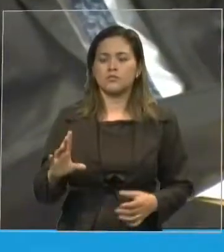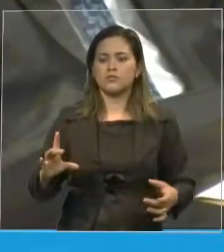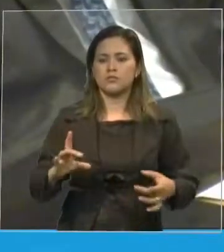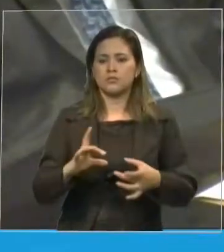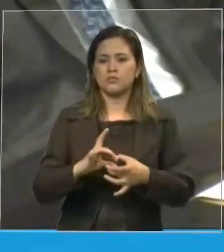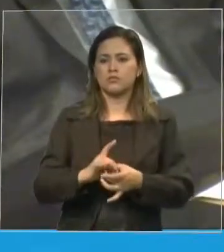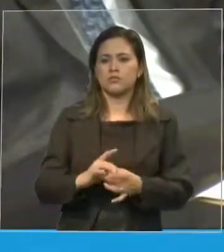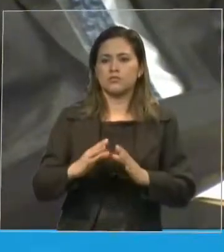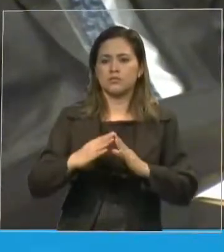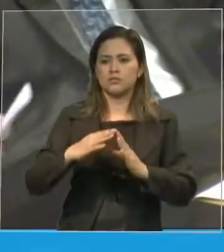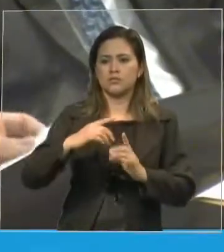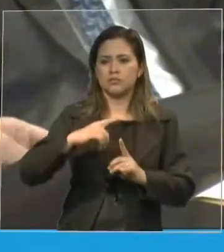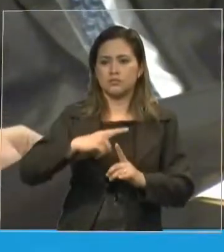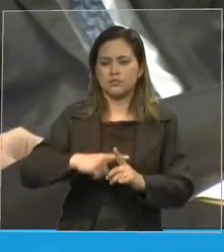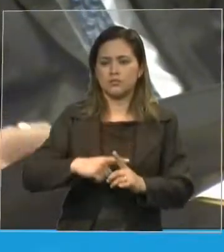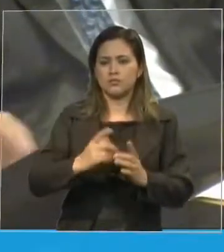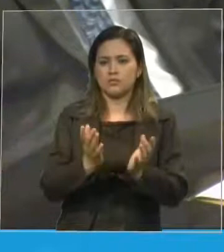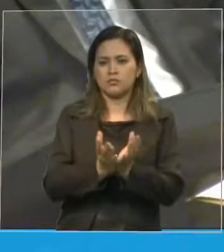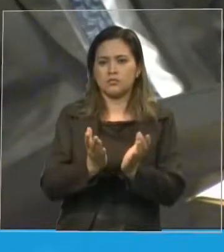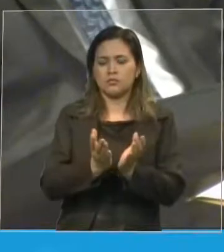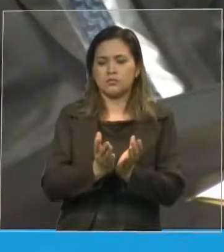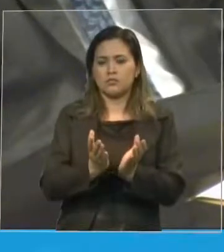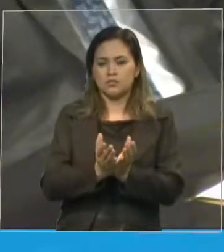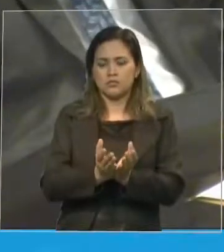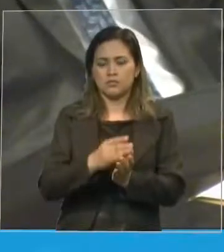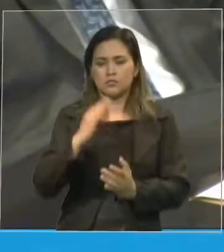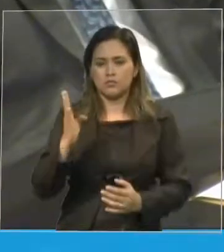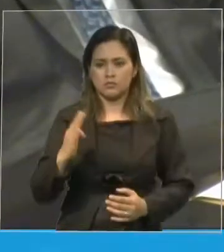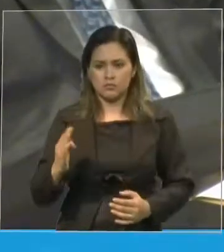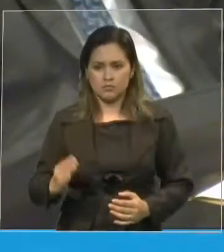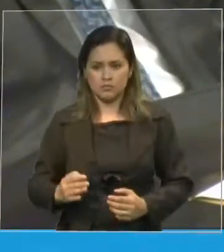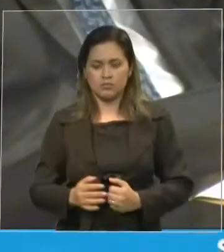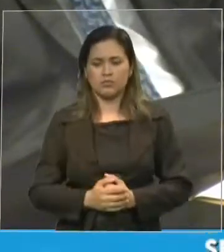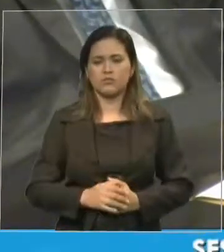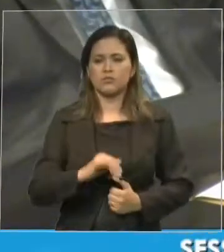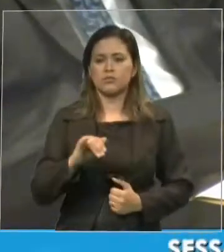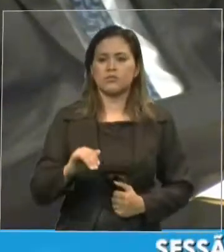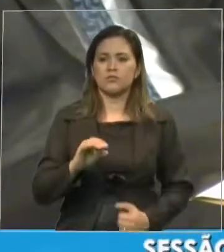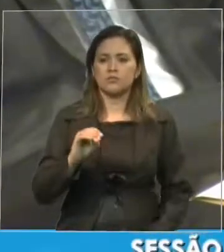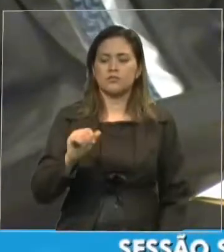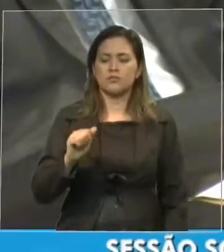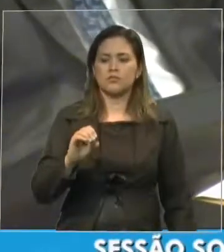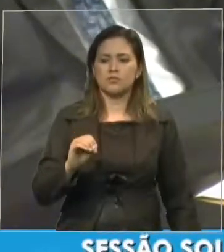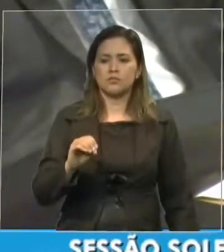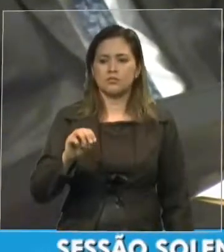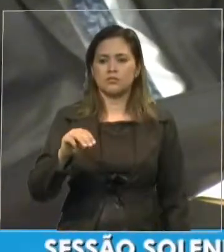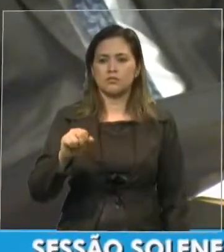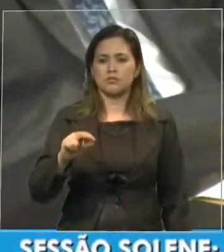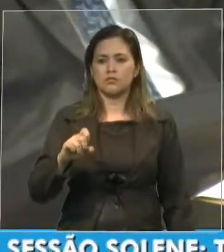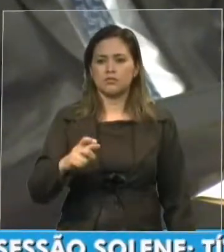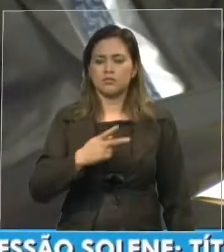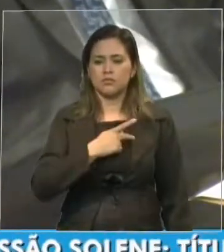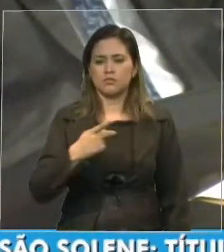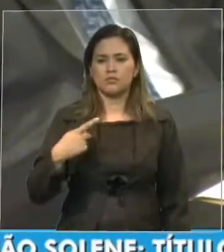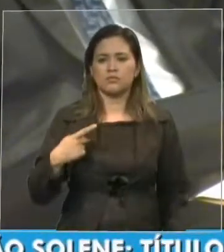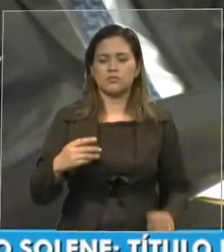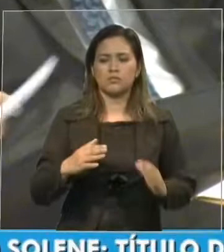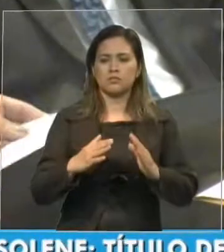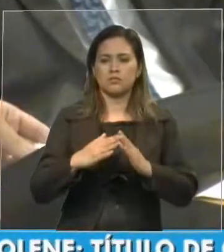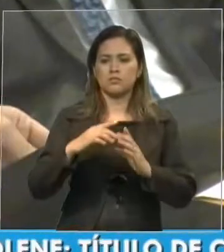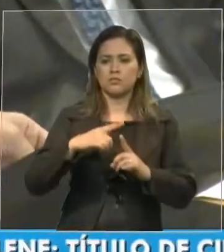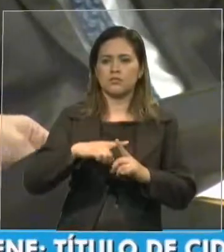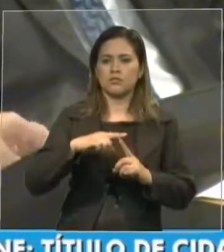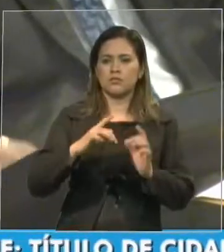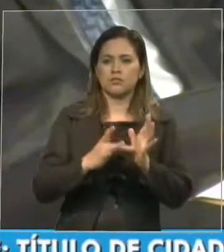Cristã Evangélica no Brasil. Cumprimento também o pastor João Manuel, da Igreja Jesus Vive de Brasília.